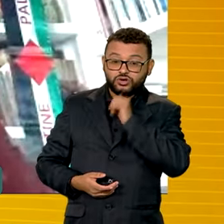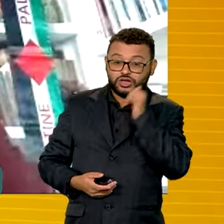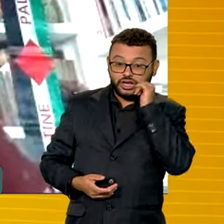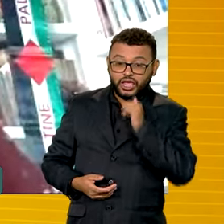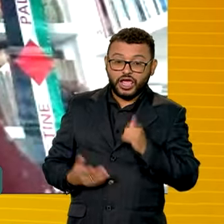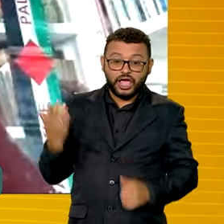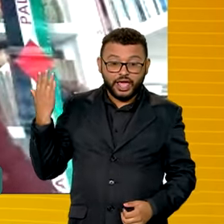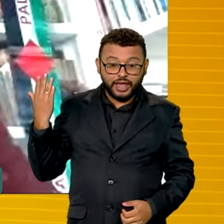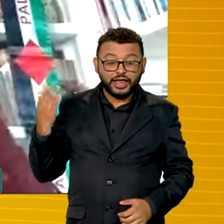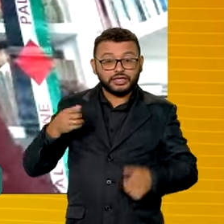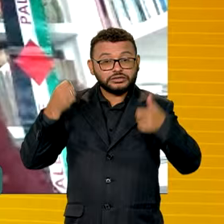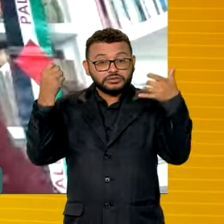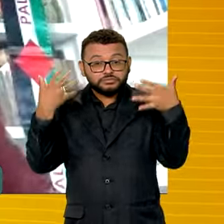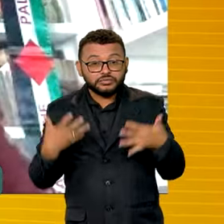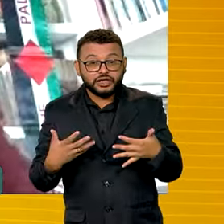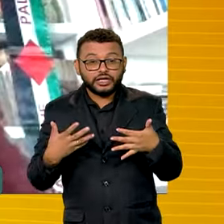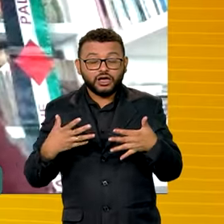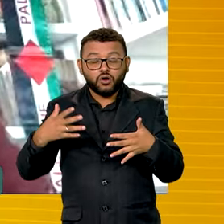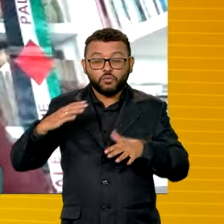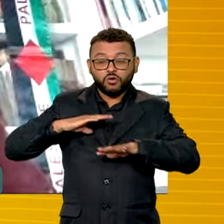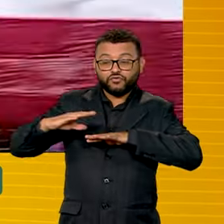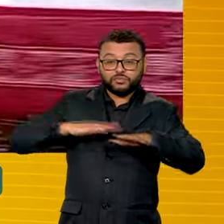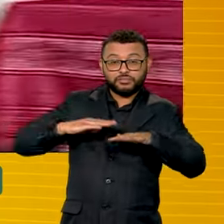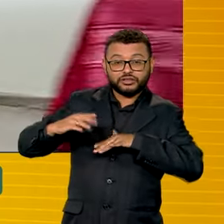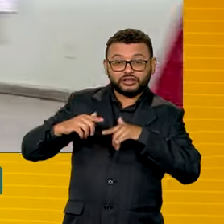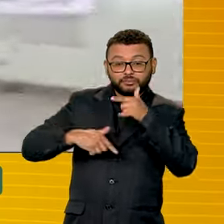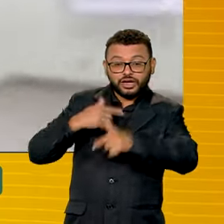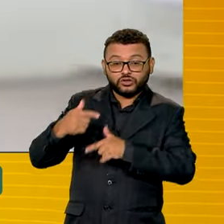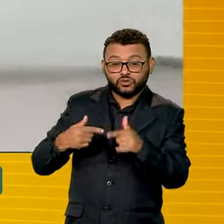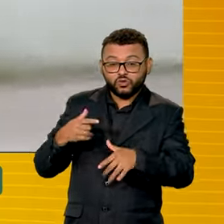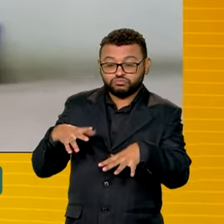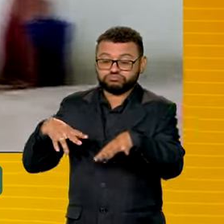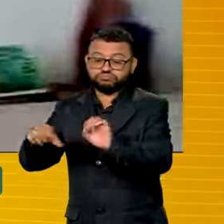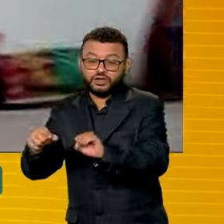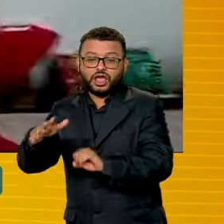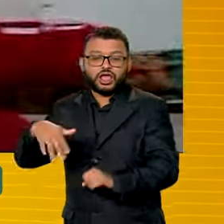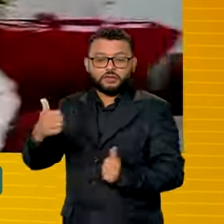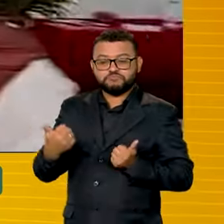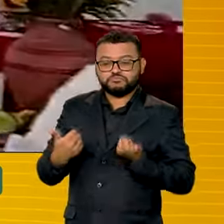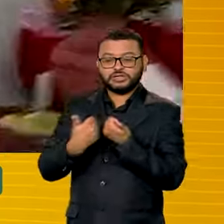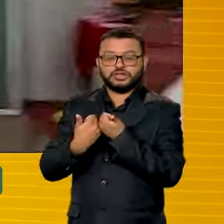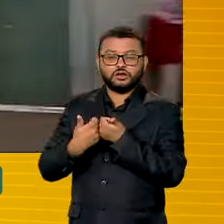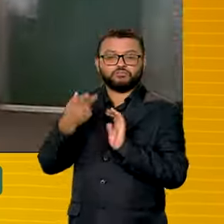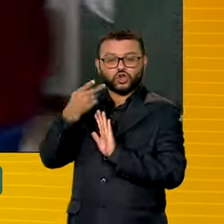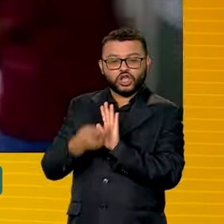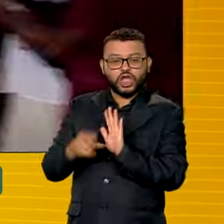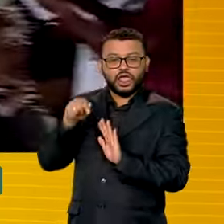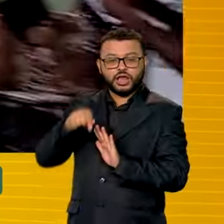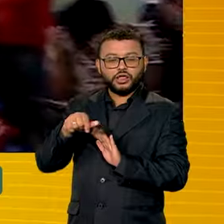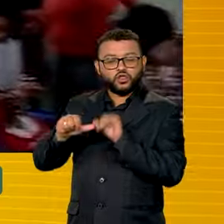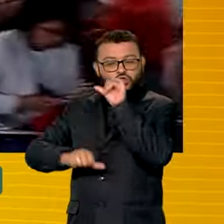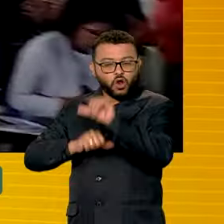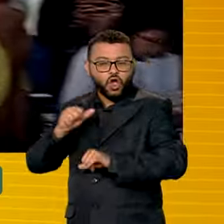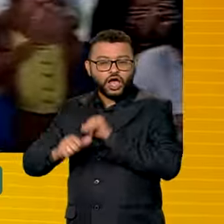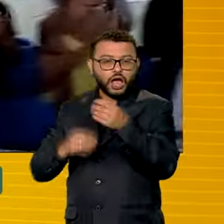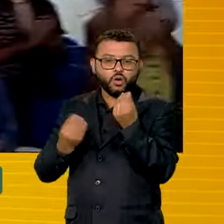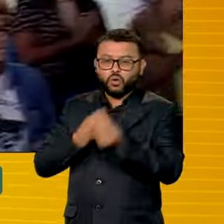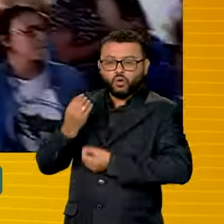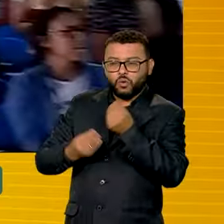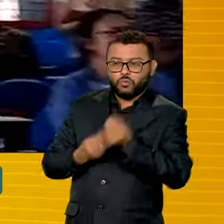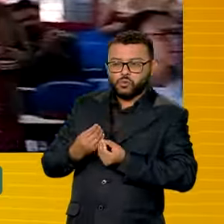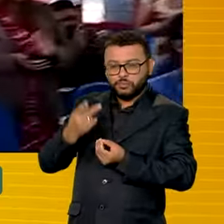educadora do Movimento dos Trabalhadores Rurais Sem Terra, organização parceira no projeto, para mudar o quadro do